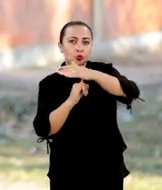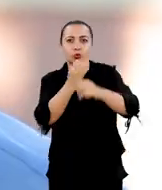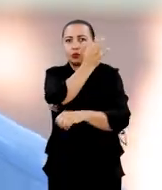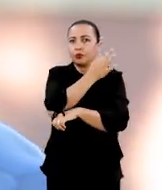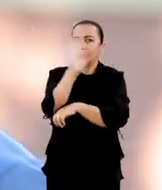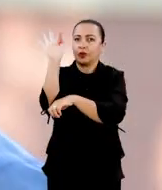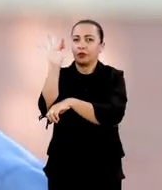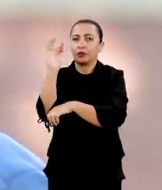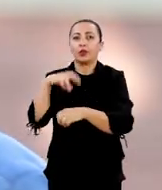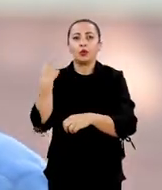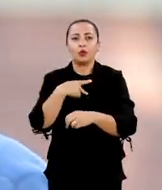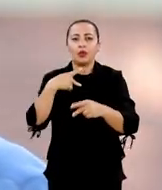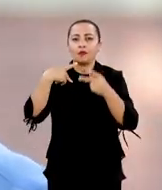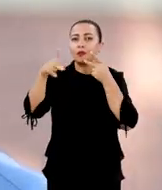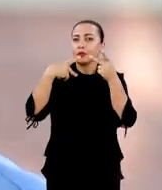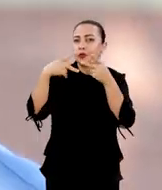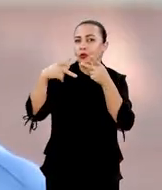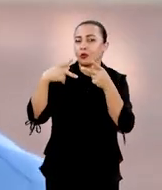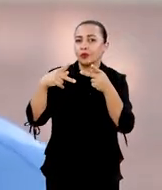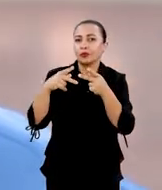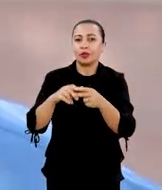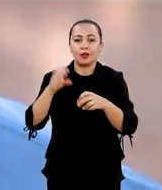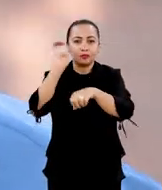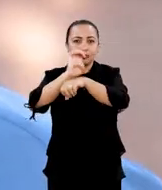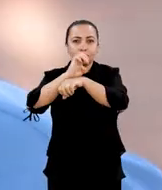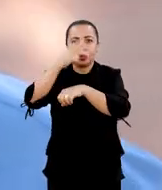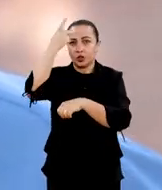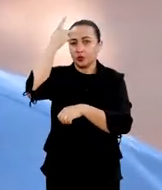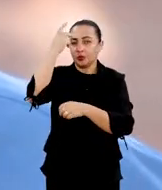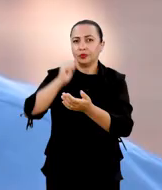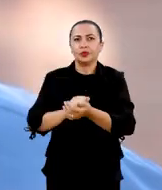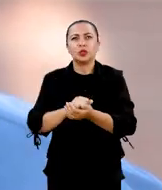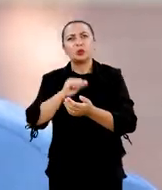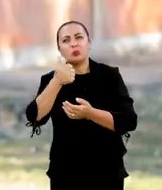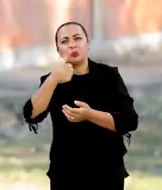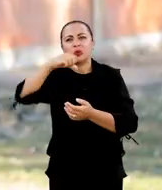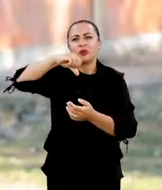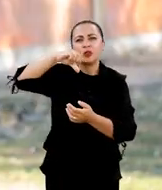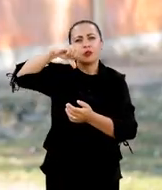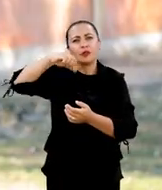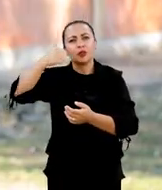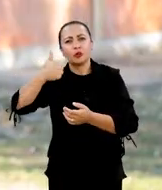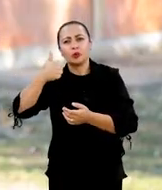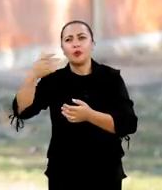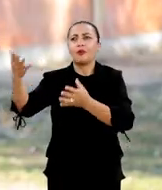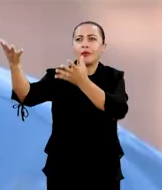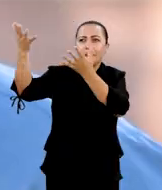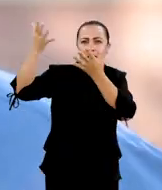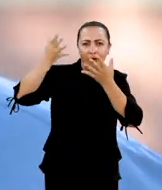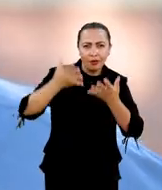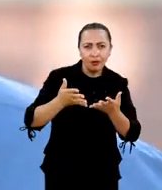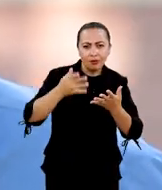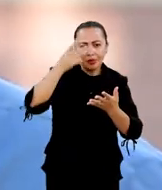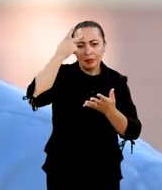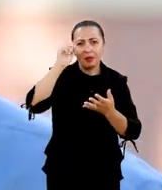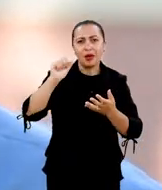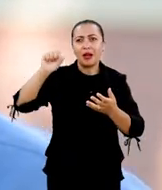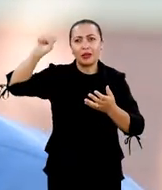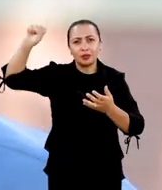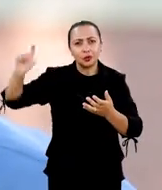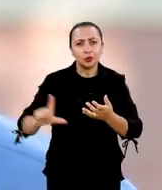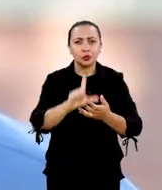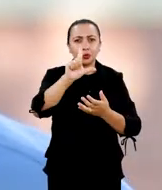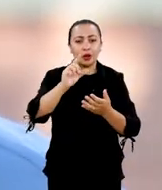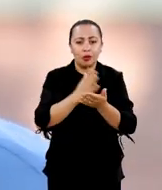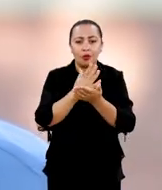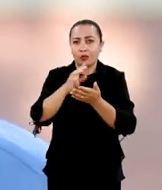federal. A nossa sede fica em São José dos Campos, no estado de São Paulo. Em 1991, vieram para cá, a